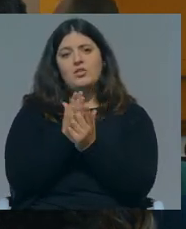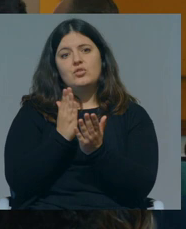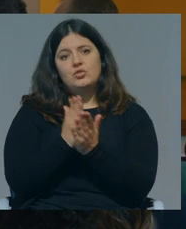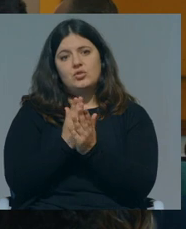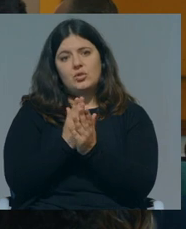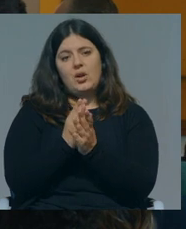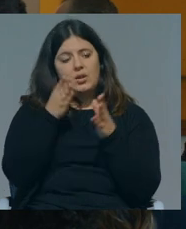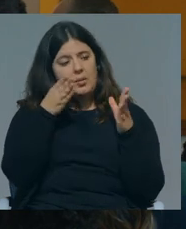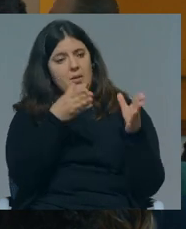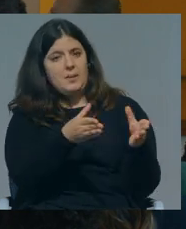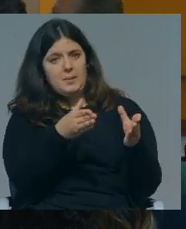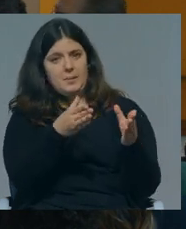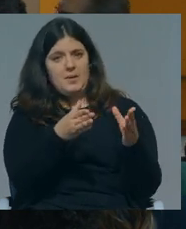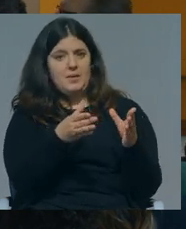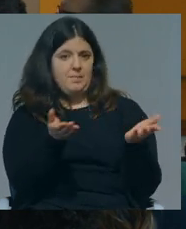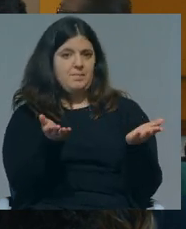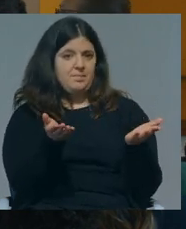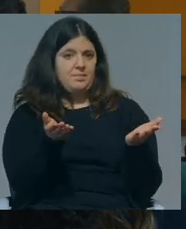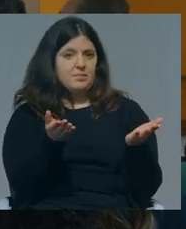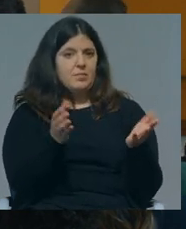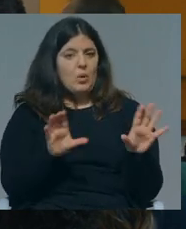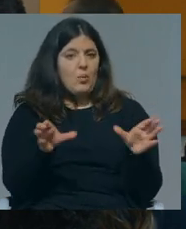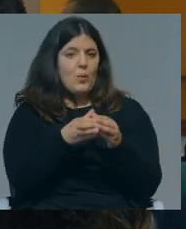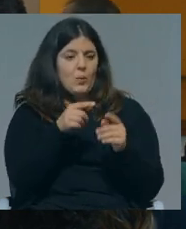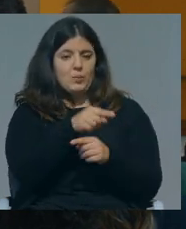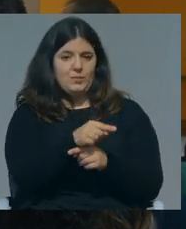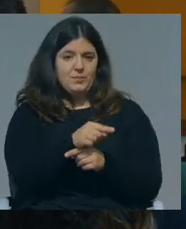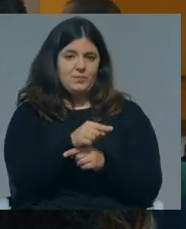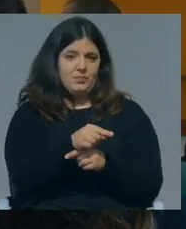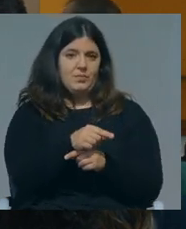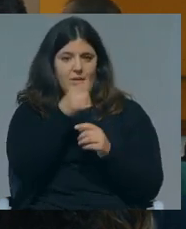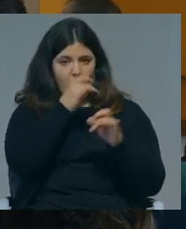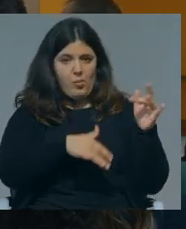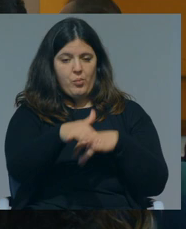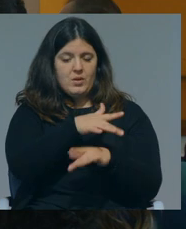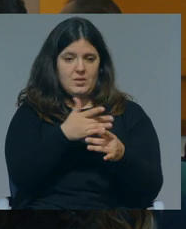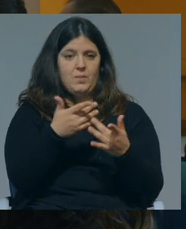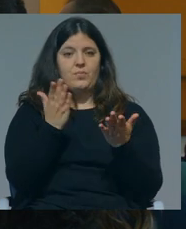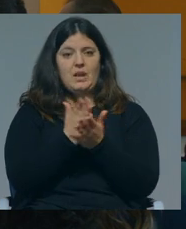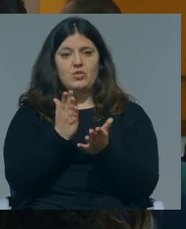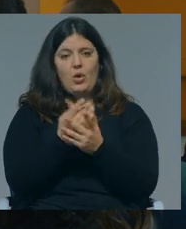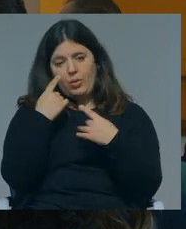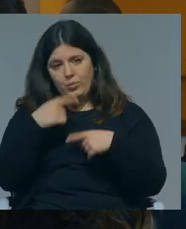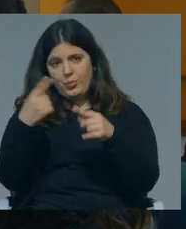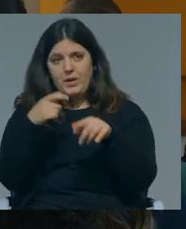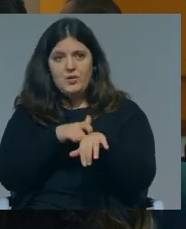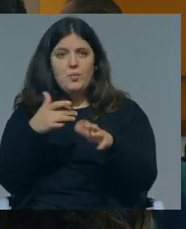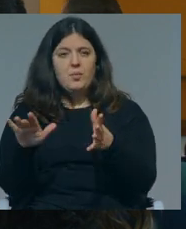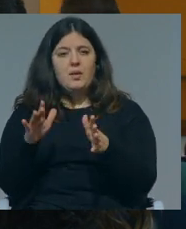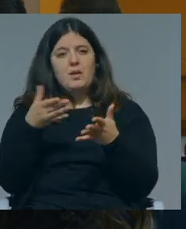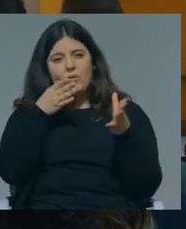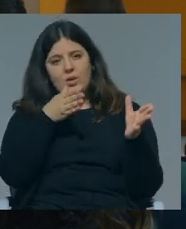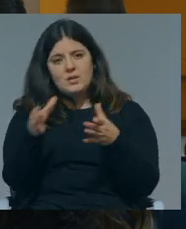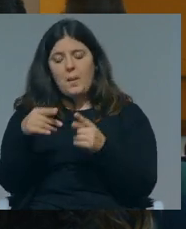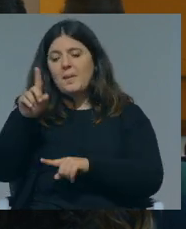ainda está vocacionada para este grupo da população a escola pública eu acho que neste momento tem que ser muito mais